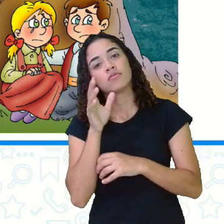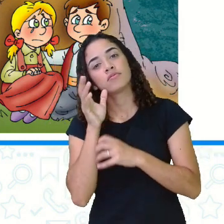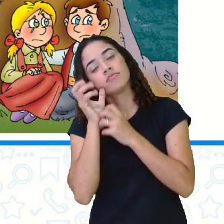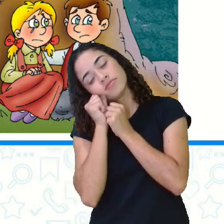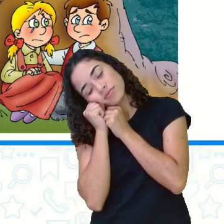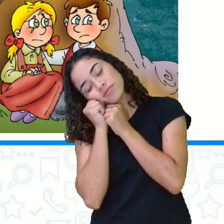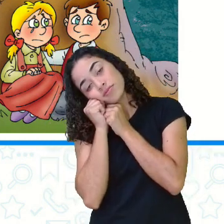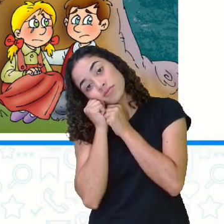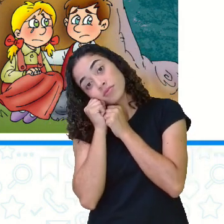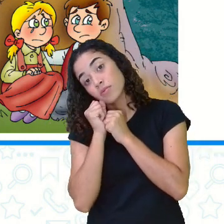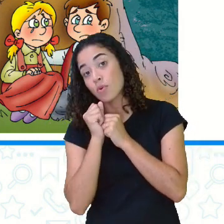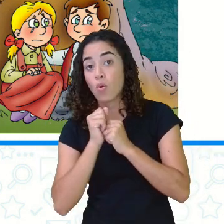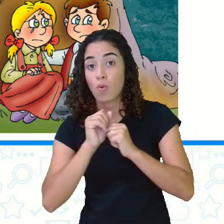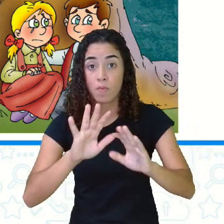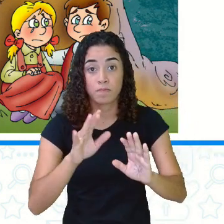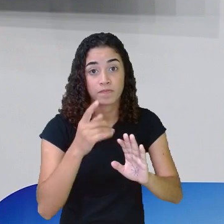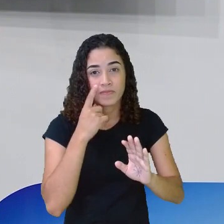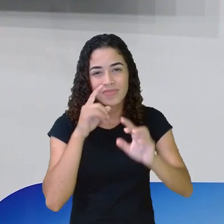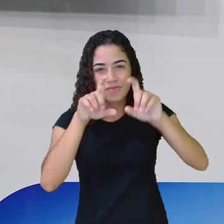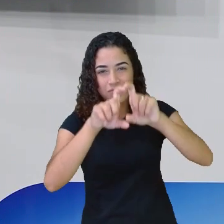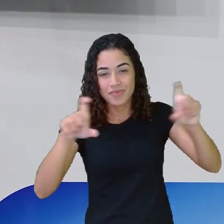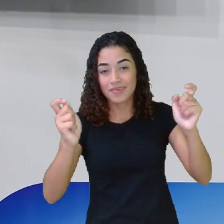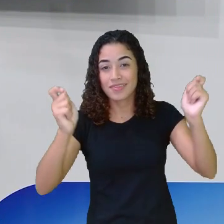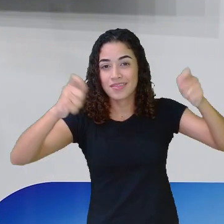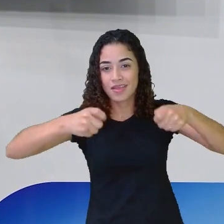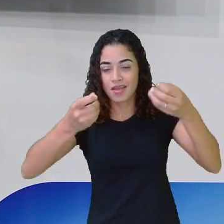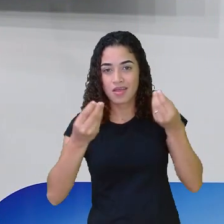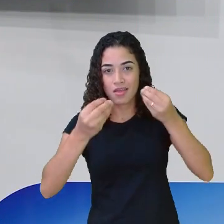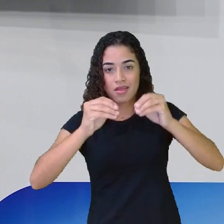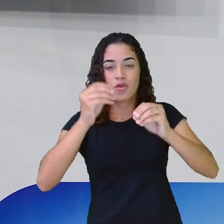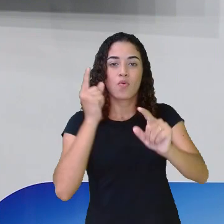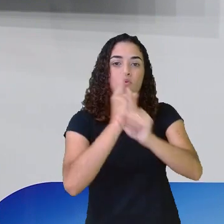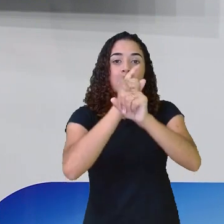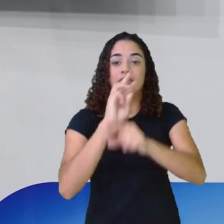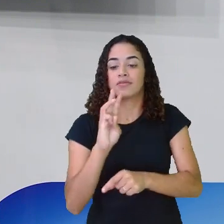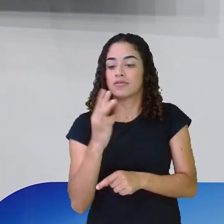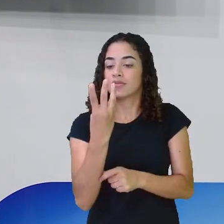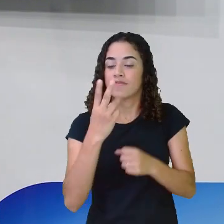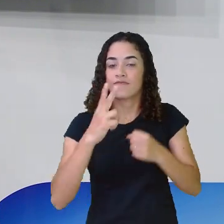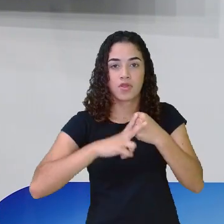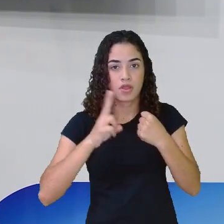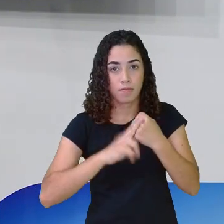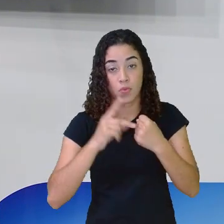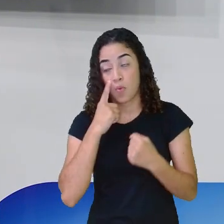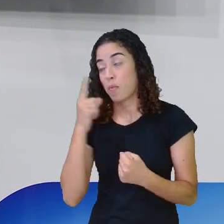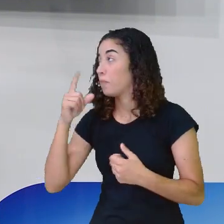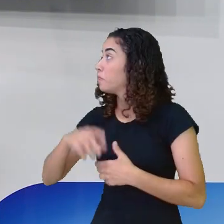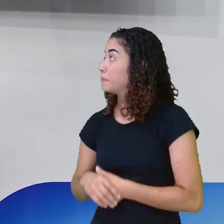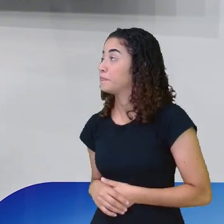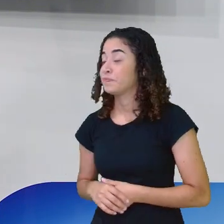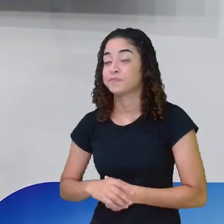sono. Nesse trecho aí, vocês vão encontrar três verbos. Isso mesmo, olha lá.